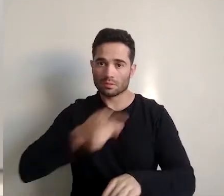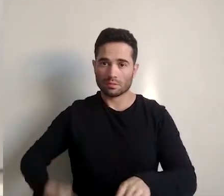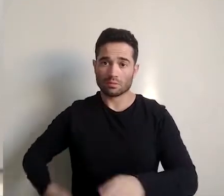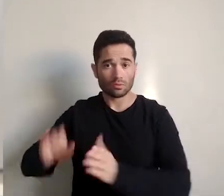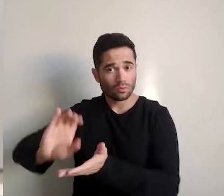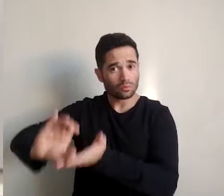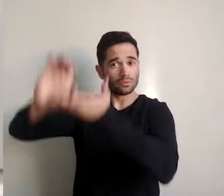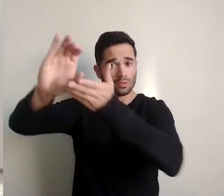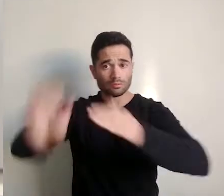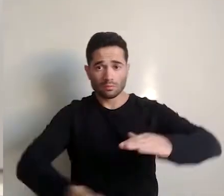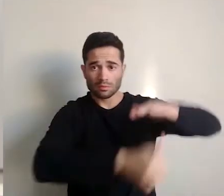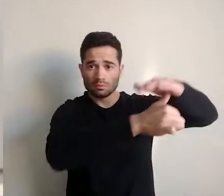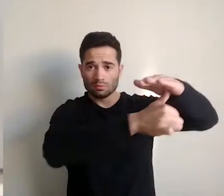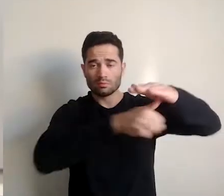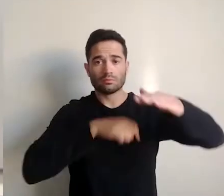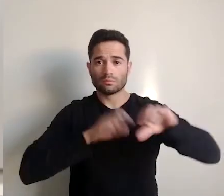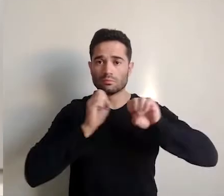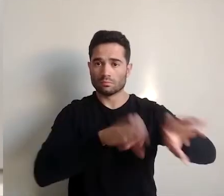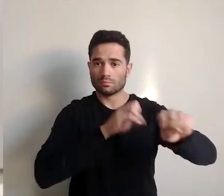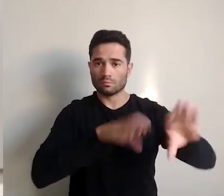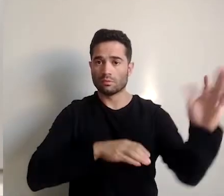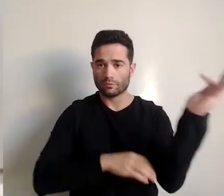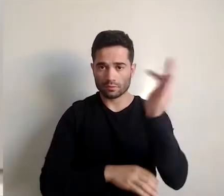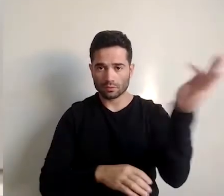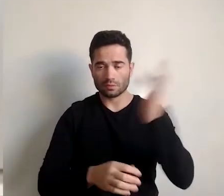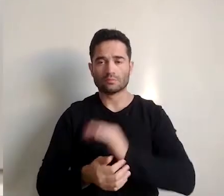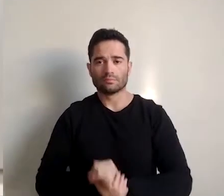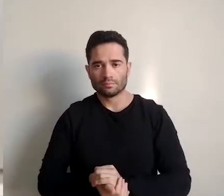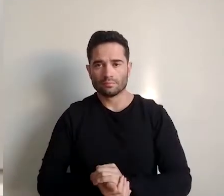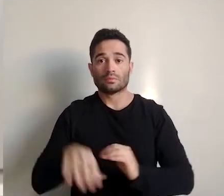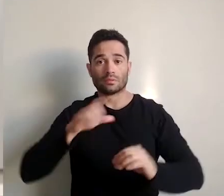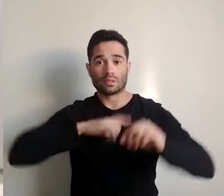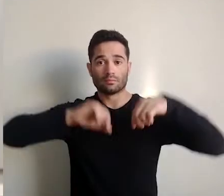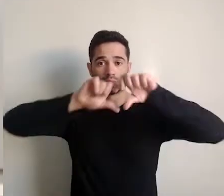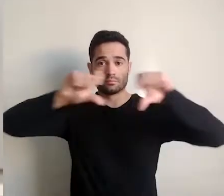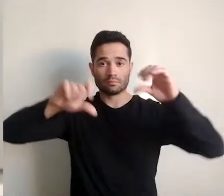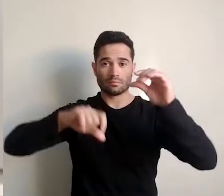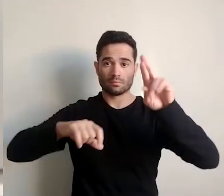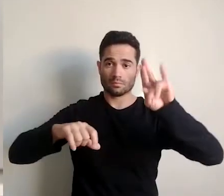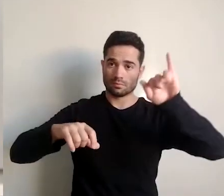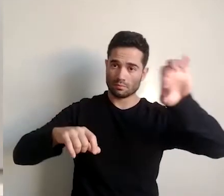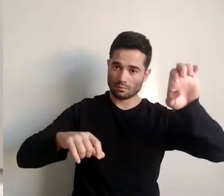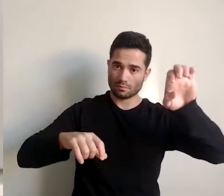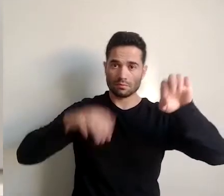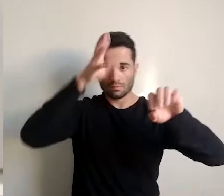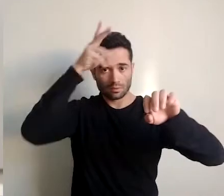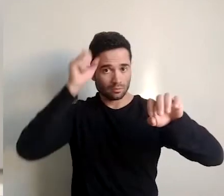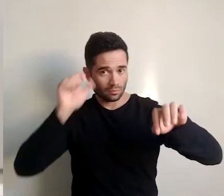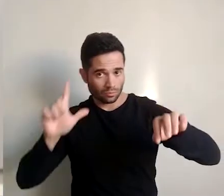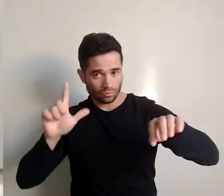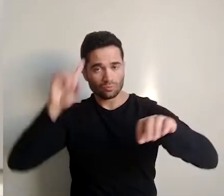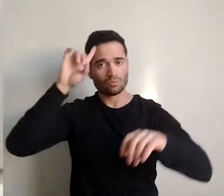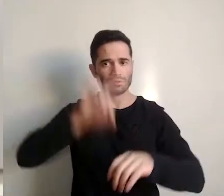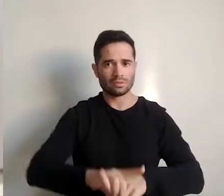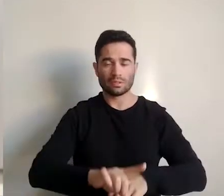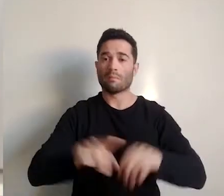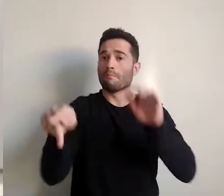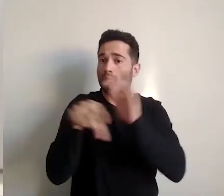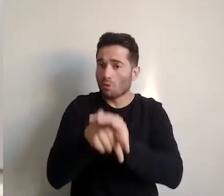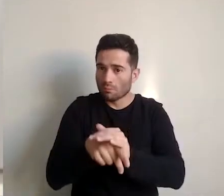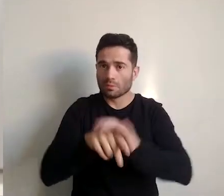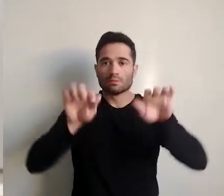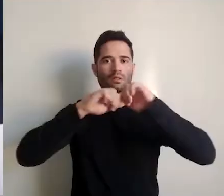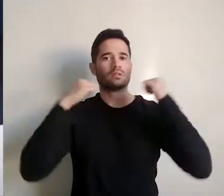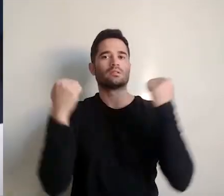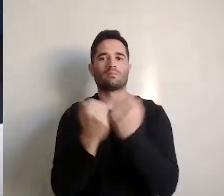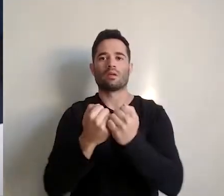Reitores de Instituições de Ensino Superior, o CRI-MS. No Dia Estadual da Educação Superior, a Assembleia Legislativa